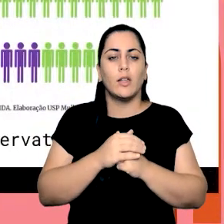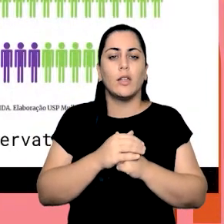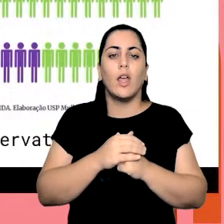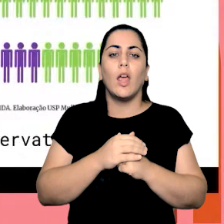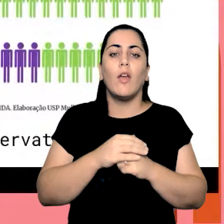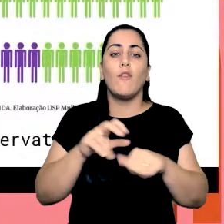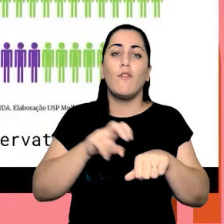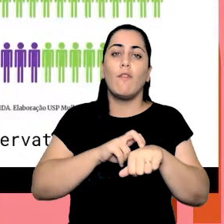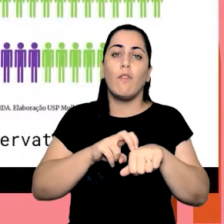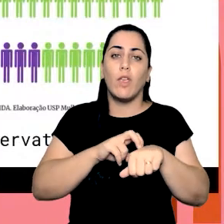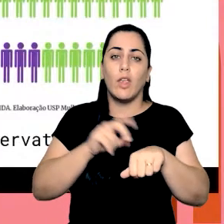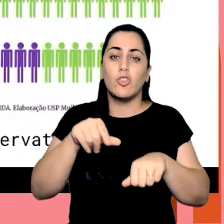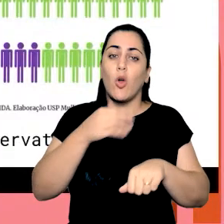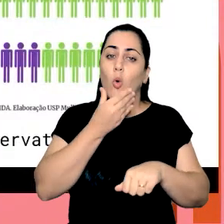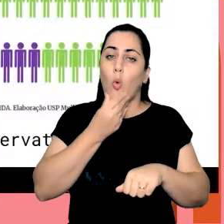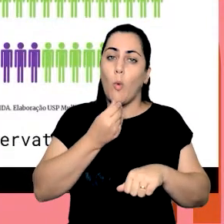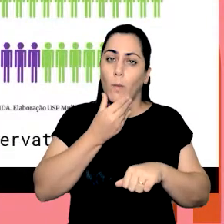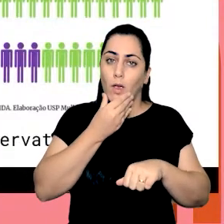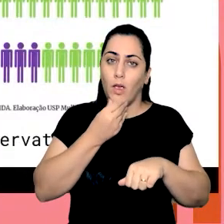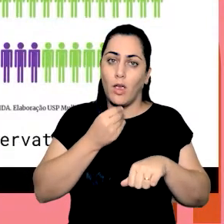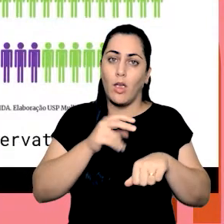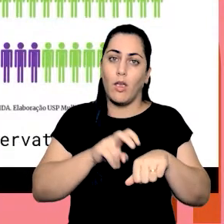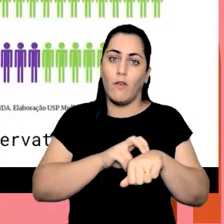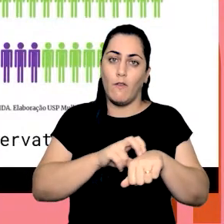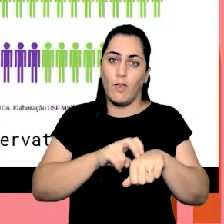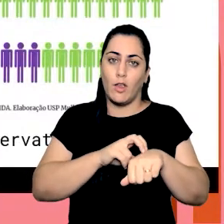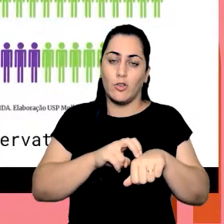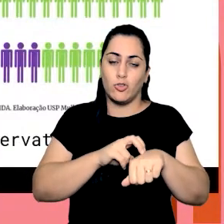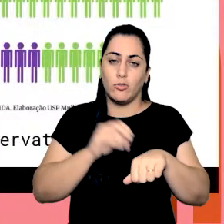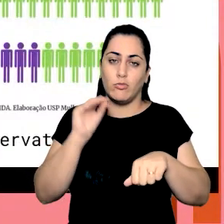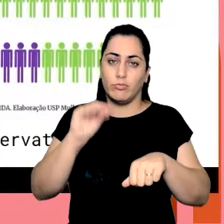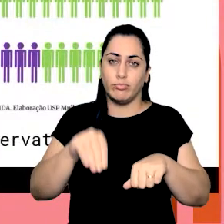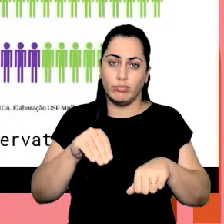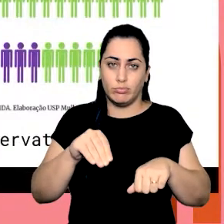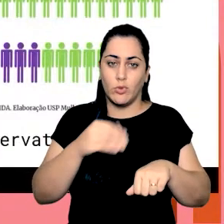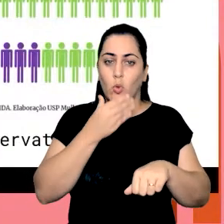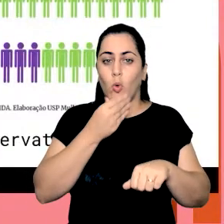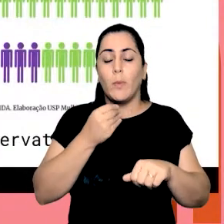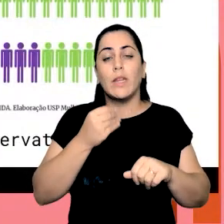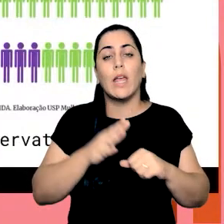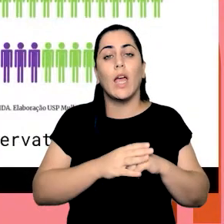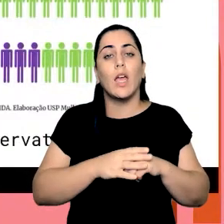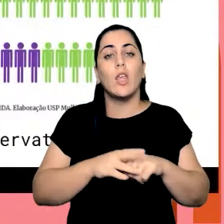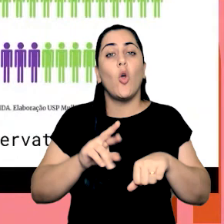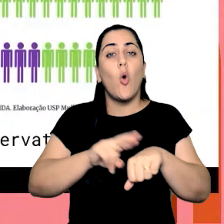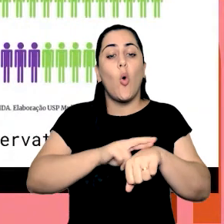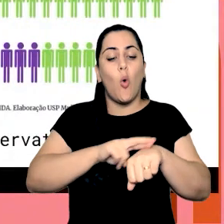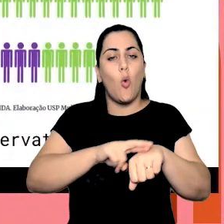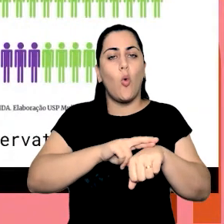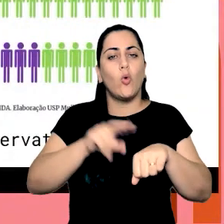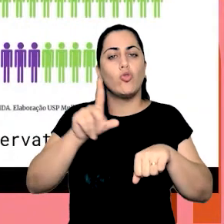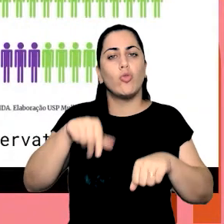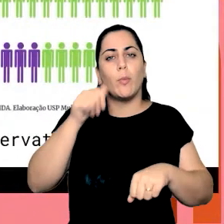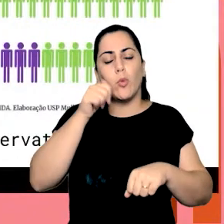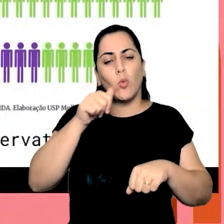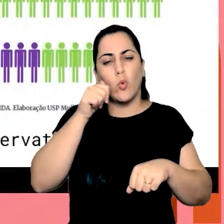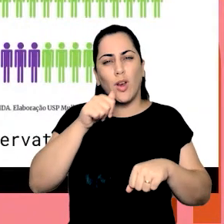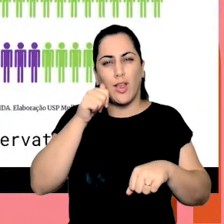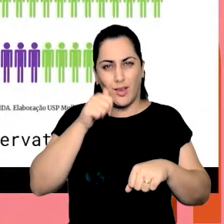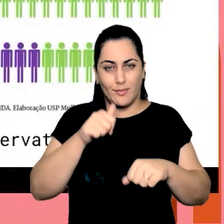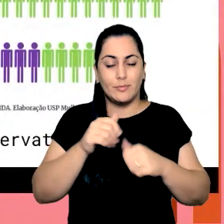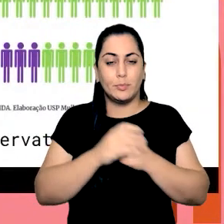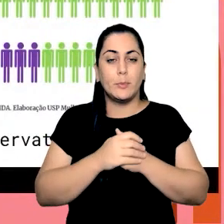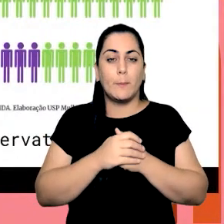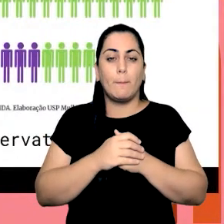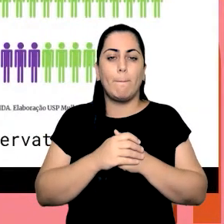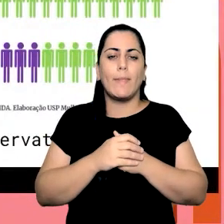homens tá e masculino perdão que é assim que eles referenciam aqui em roxinho são as mulheres né feminino no caso